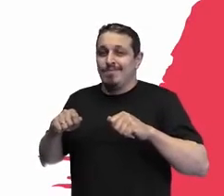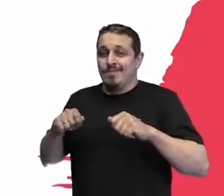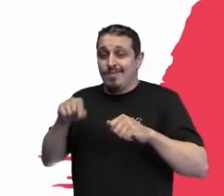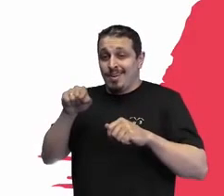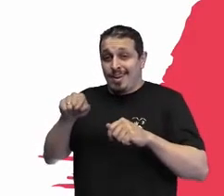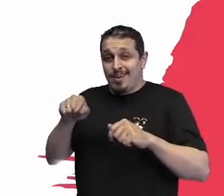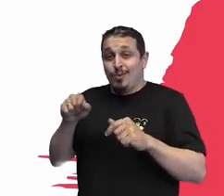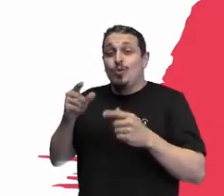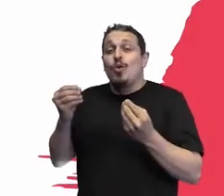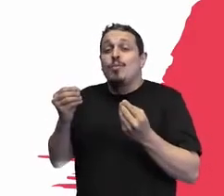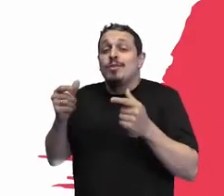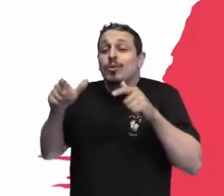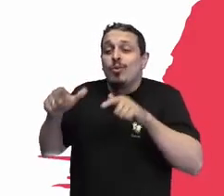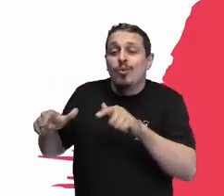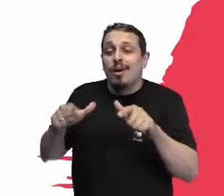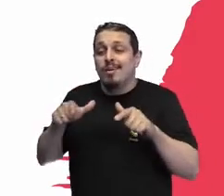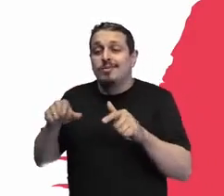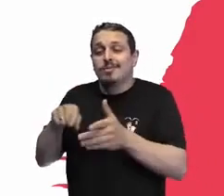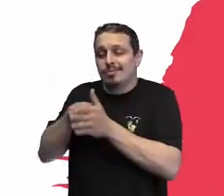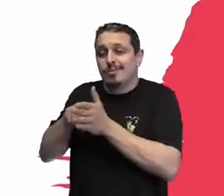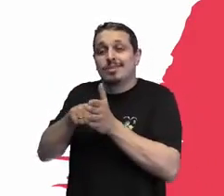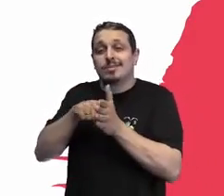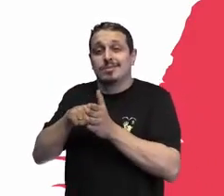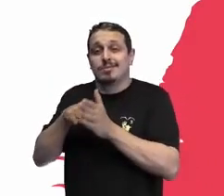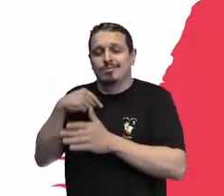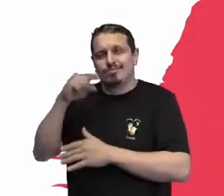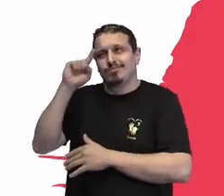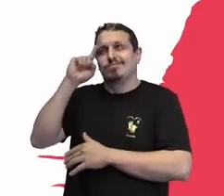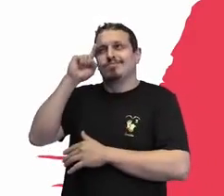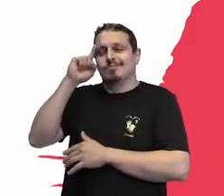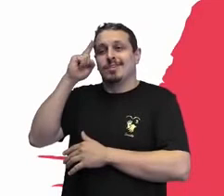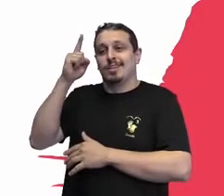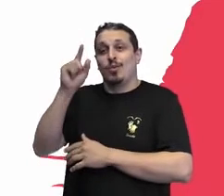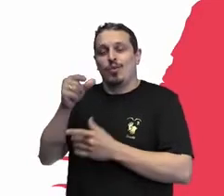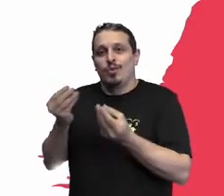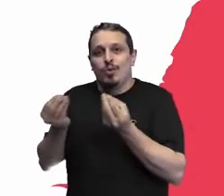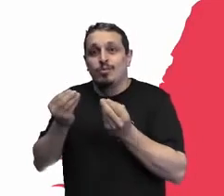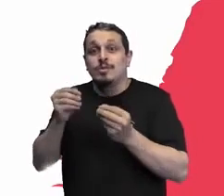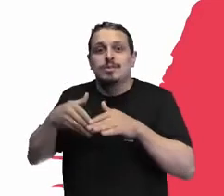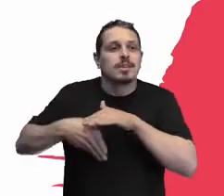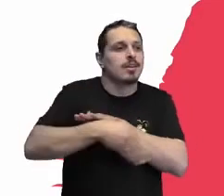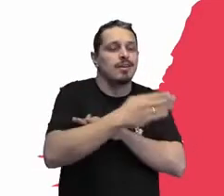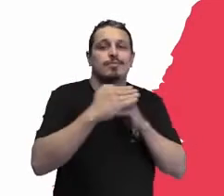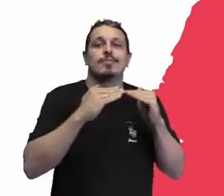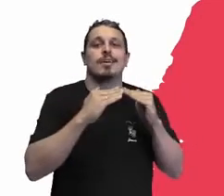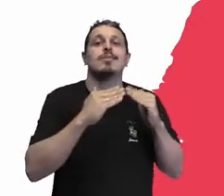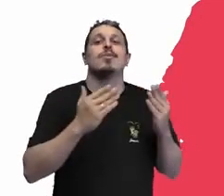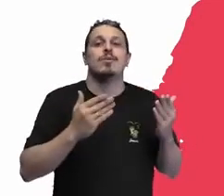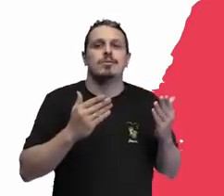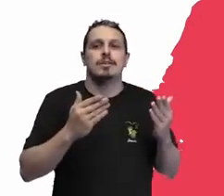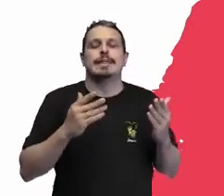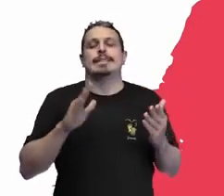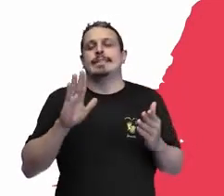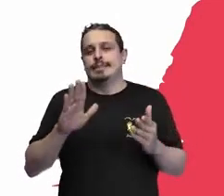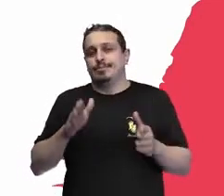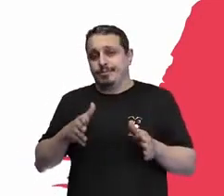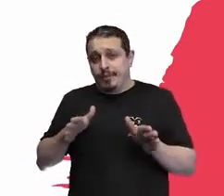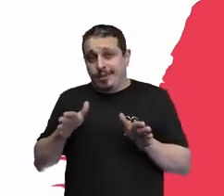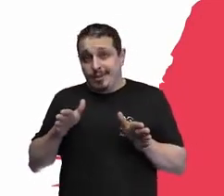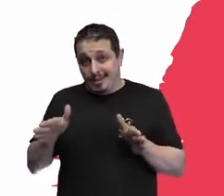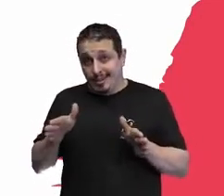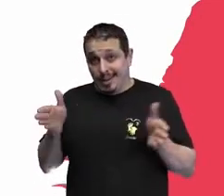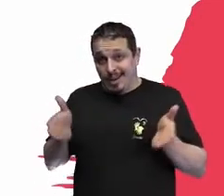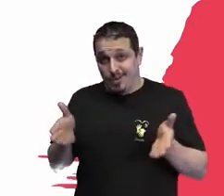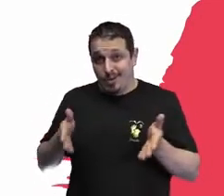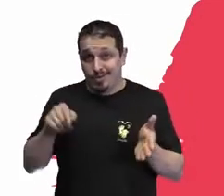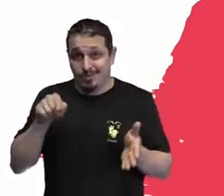Onde, e veio aquela pergunta, assim, que foi um blackout, onde é que eles vão morar. Aqui, a gente já está trazendo no slide